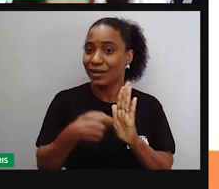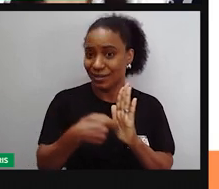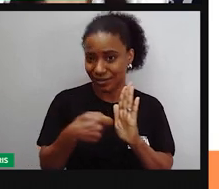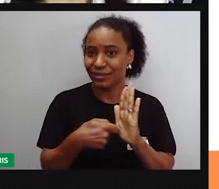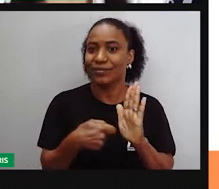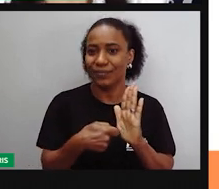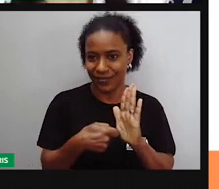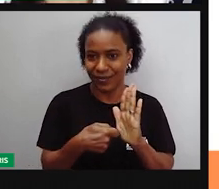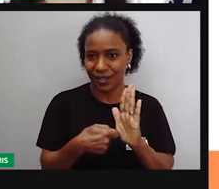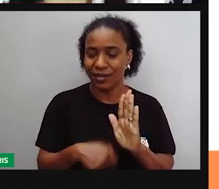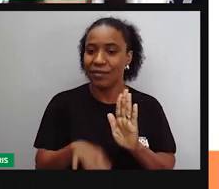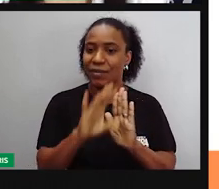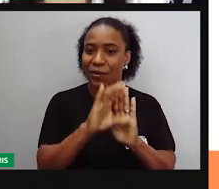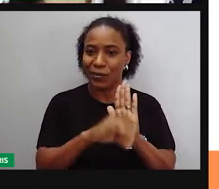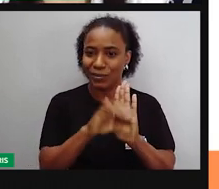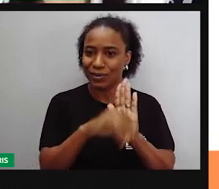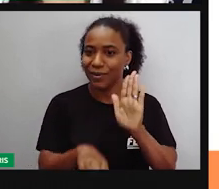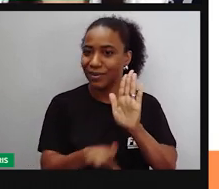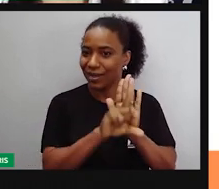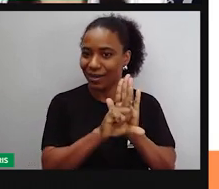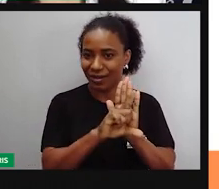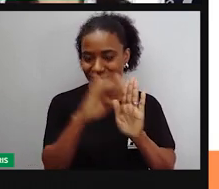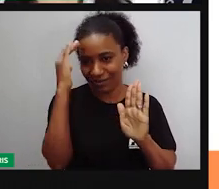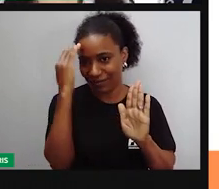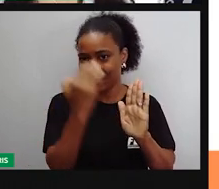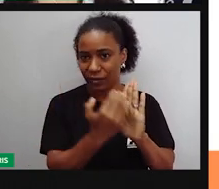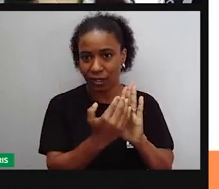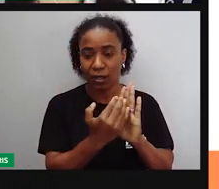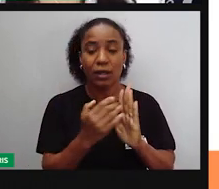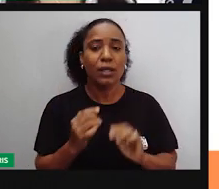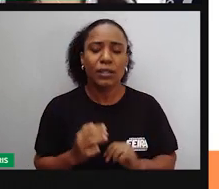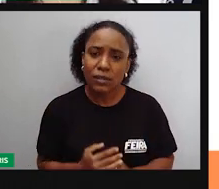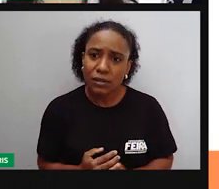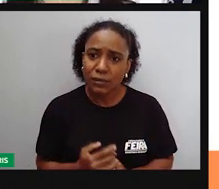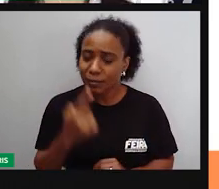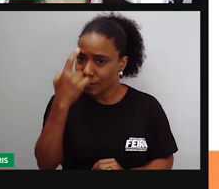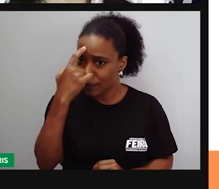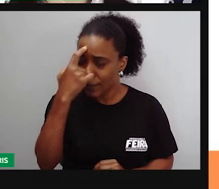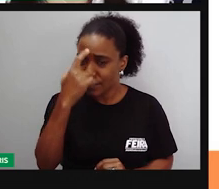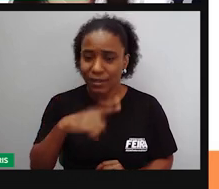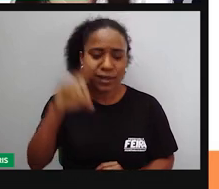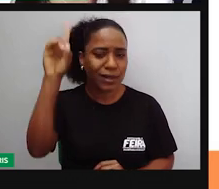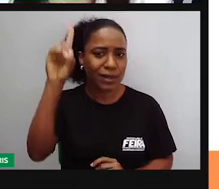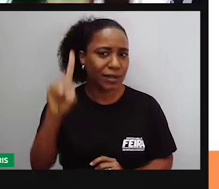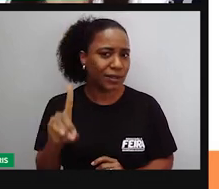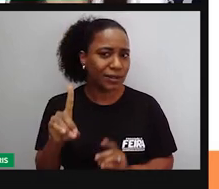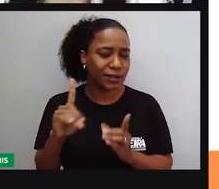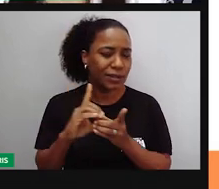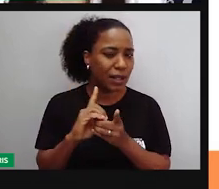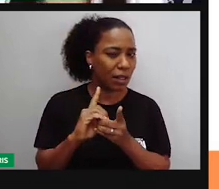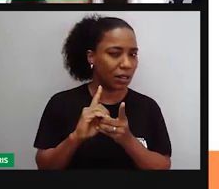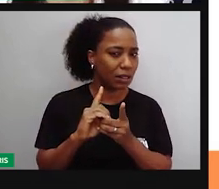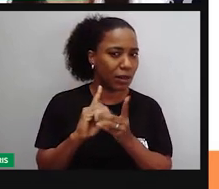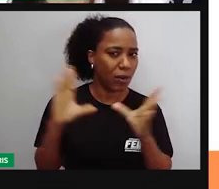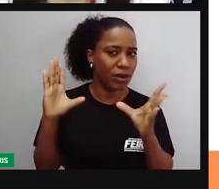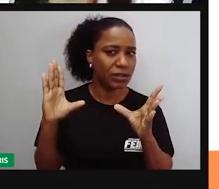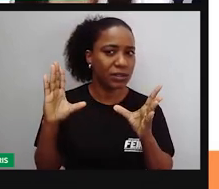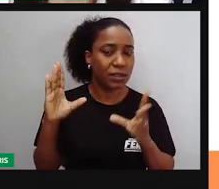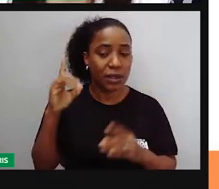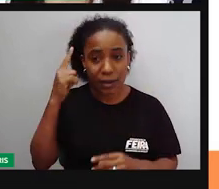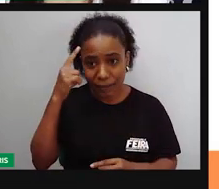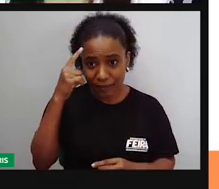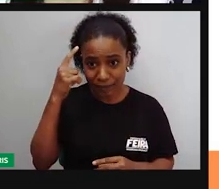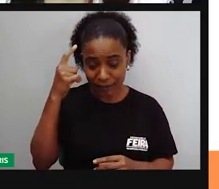pela Constituição. Então, a gente não pode pensar em democracia sem associar, sem juntar a essa